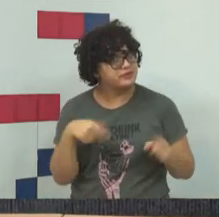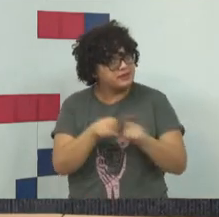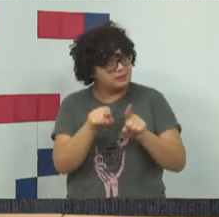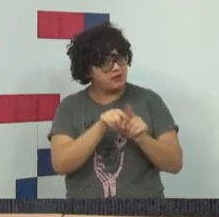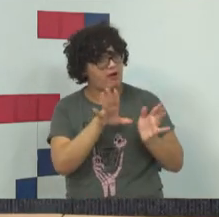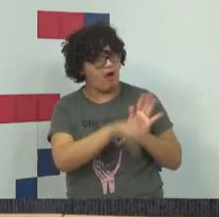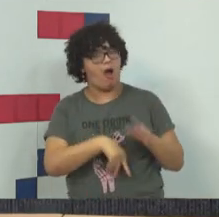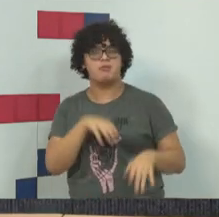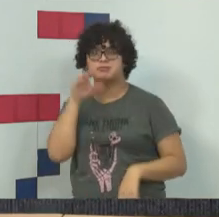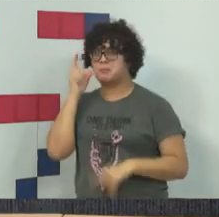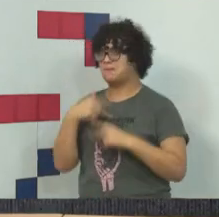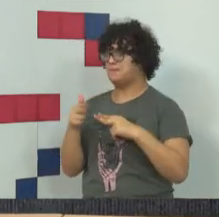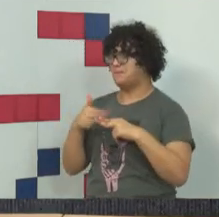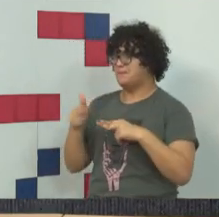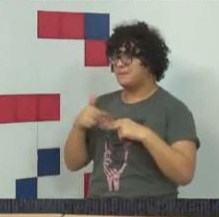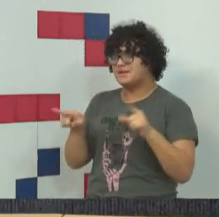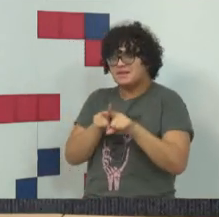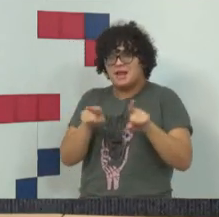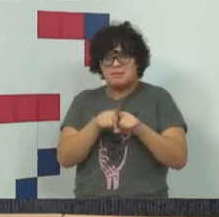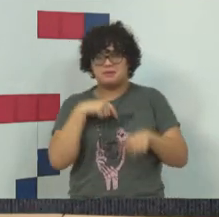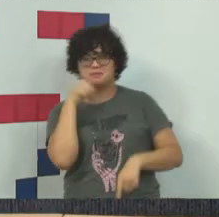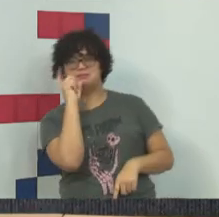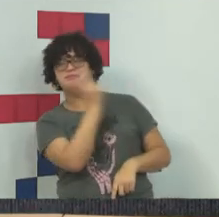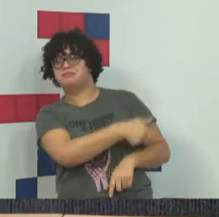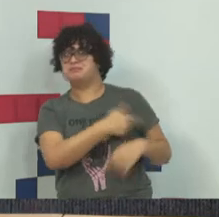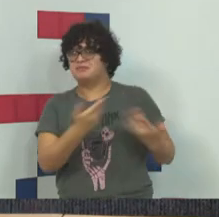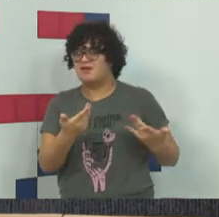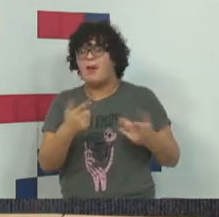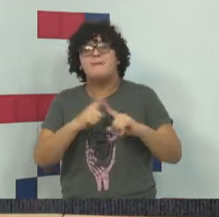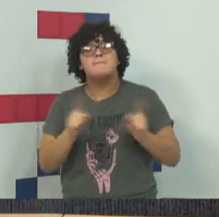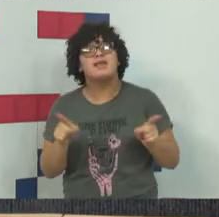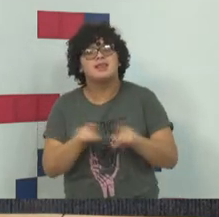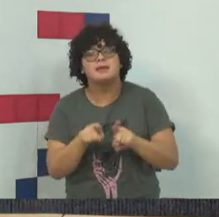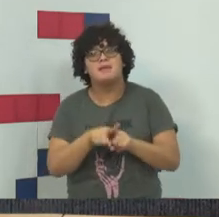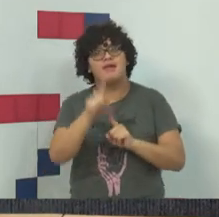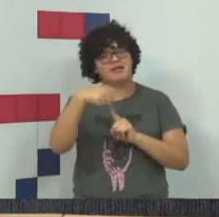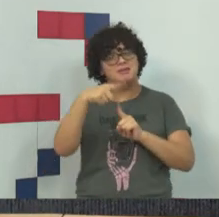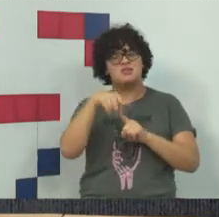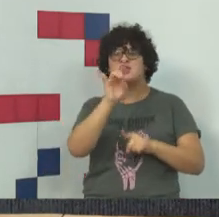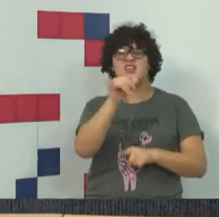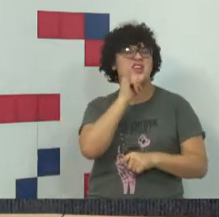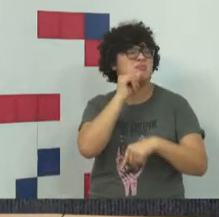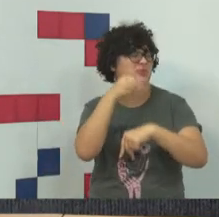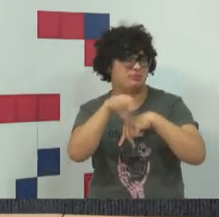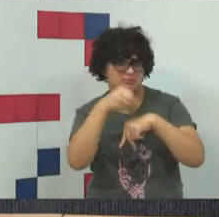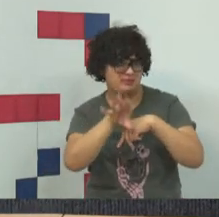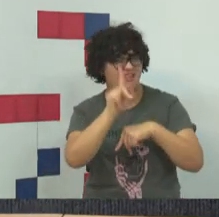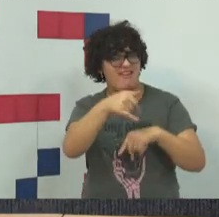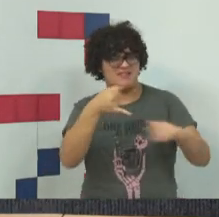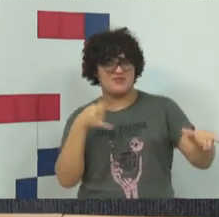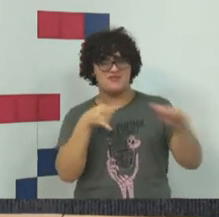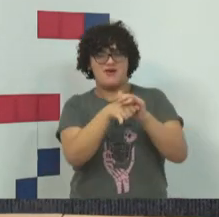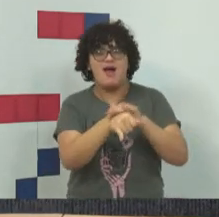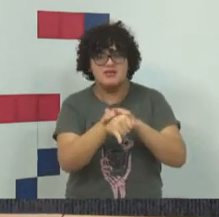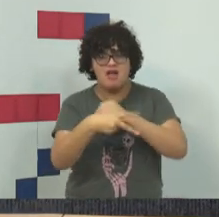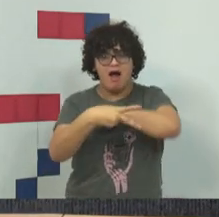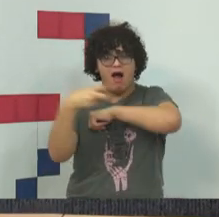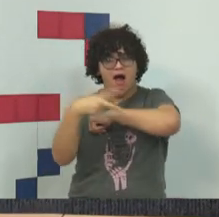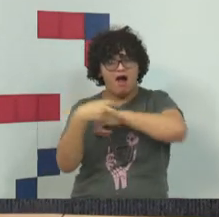o furto mediante fraude, como os crimes contra a honra, mas há crimes próprios, que são os crimes, por exemplo, de invasão de sistema, e acho